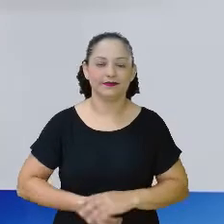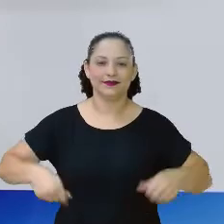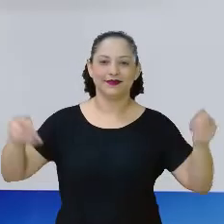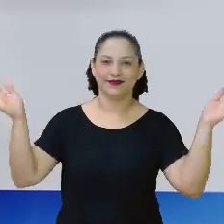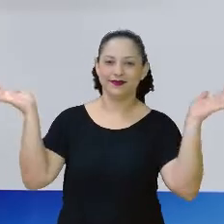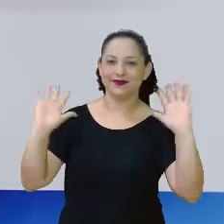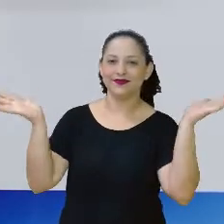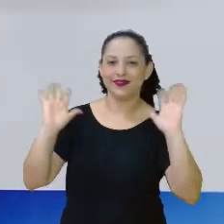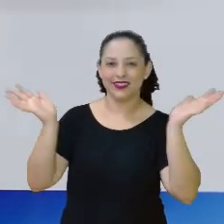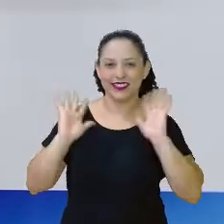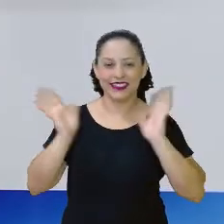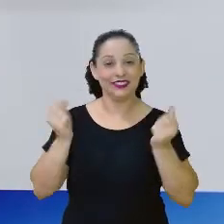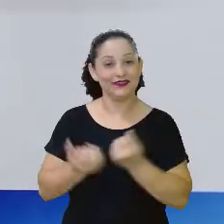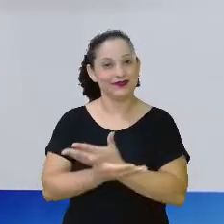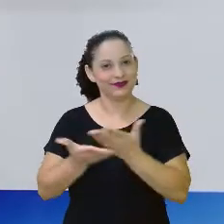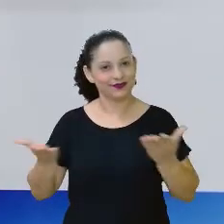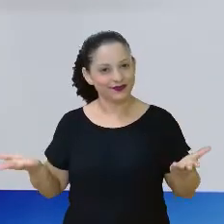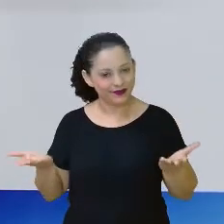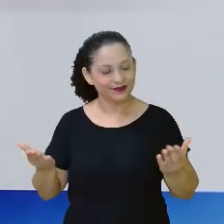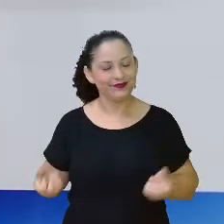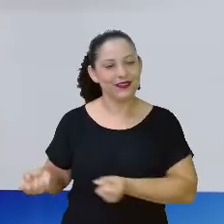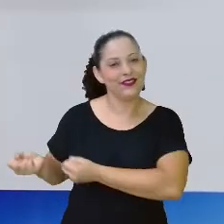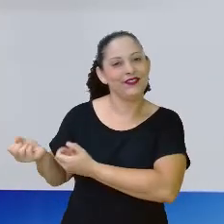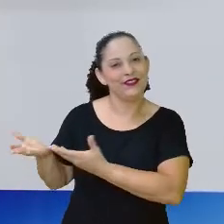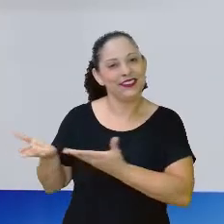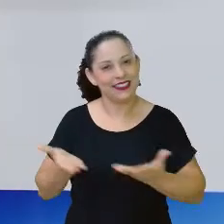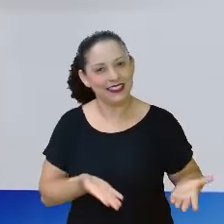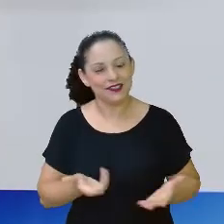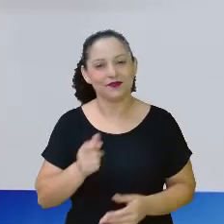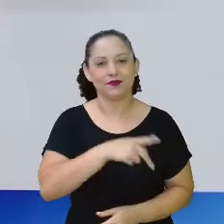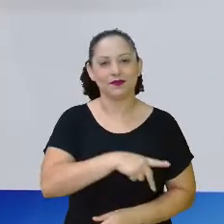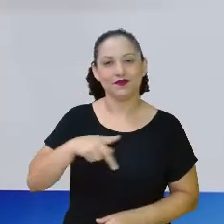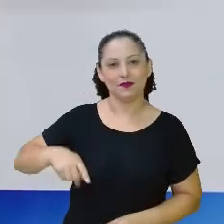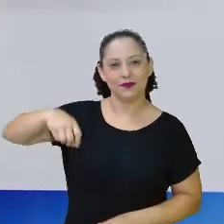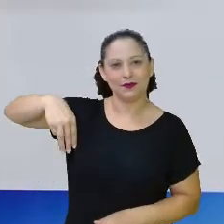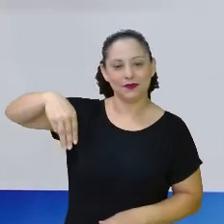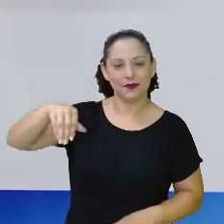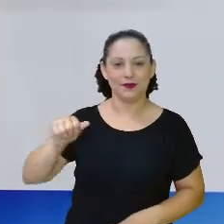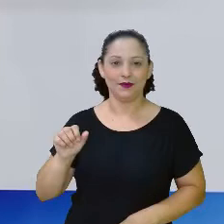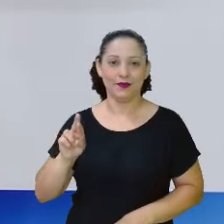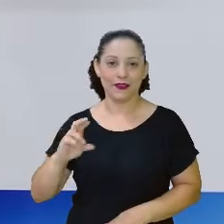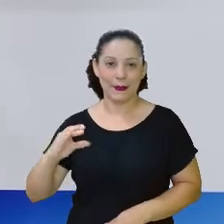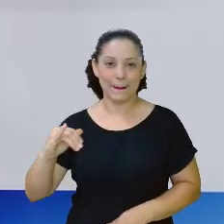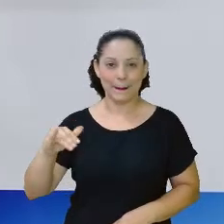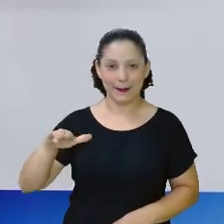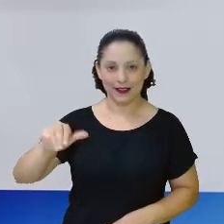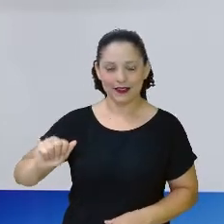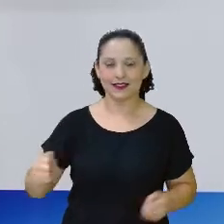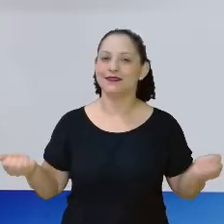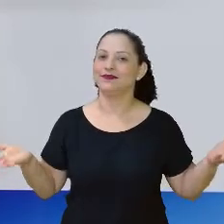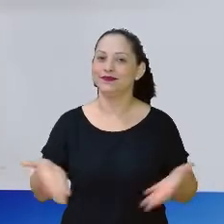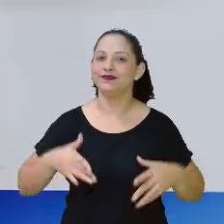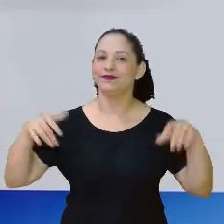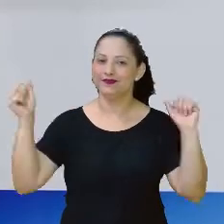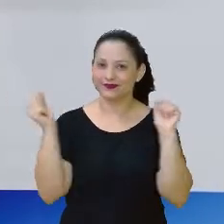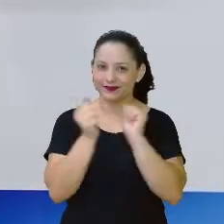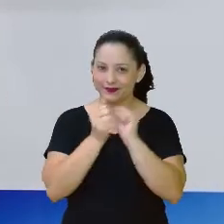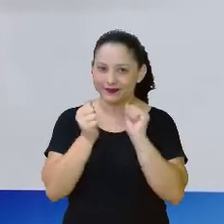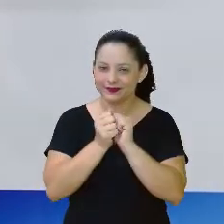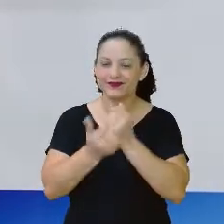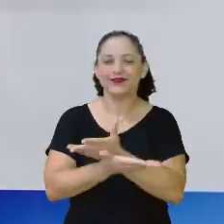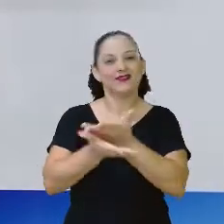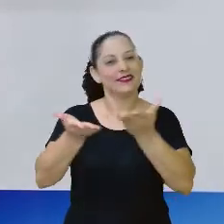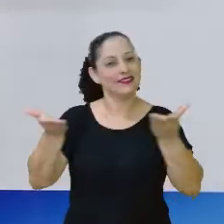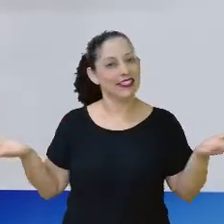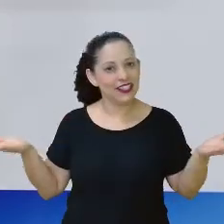Olá pessoal, sejam muito bem-vindos, eu sou a professora Márcia Cristina e vou ficar aqui coladinho com